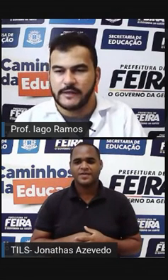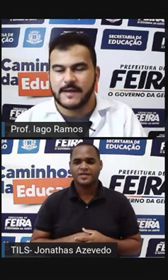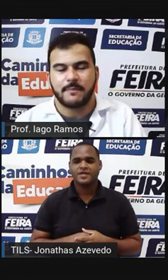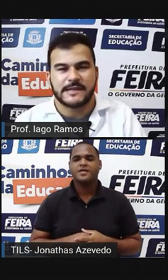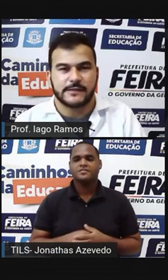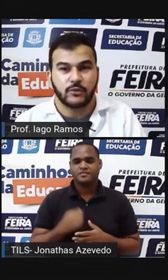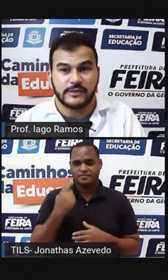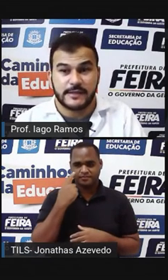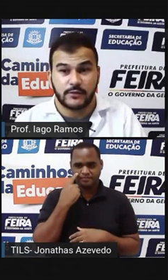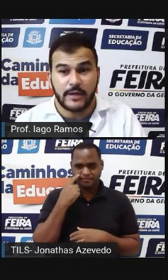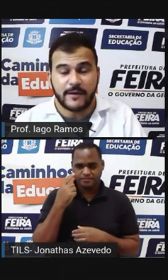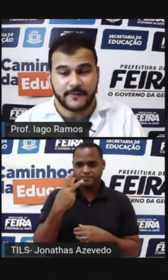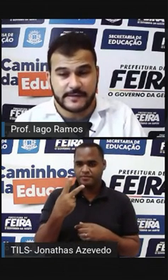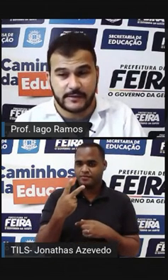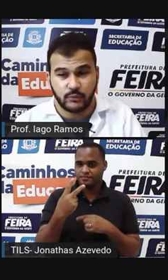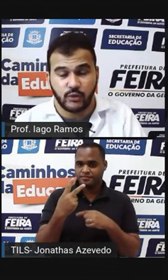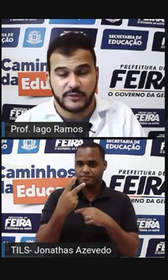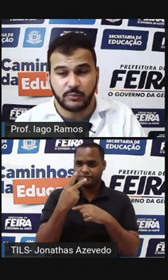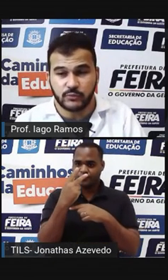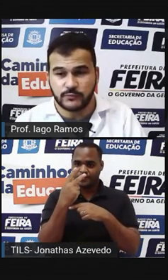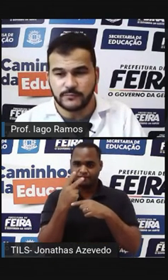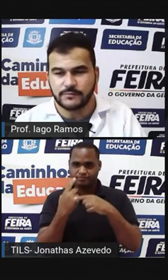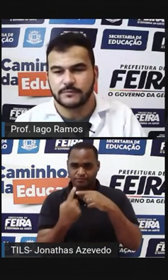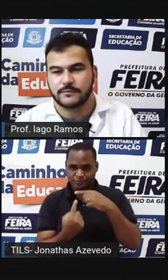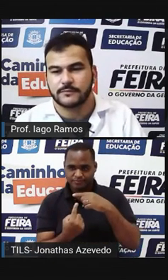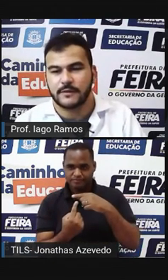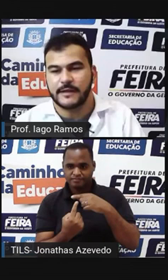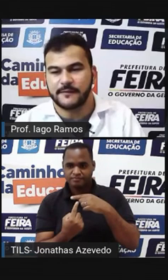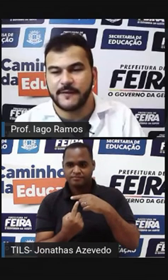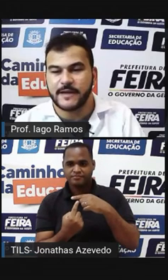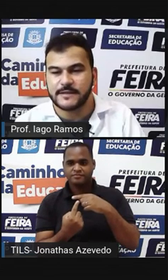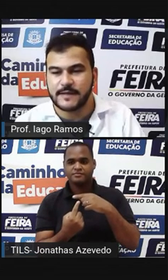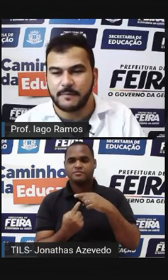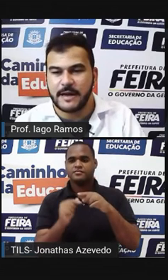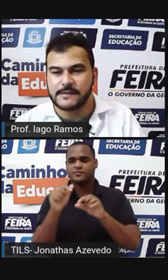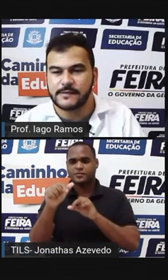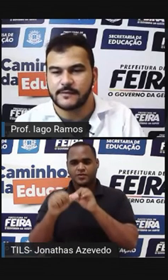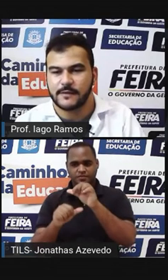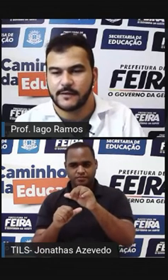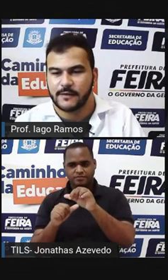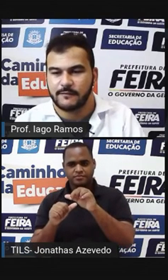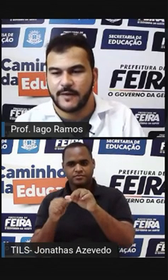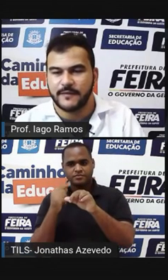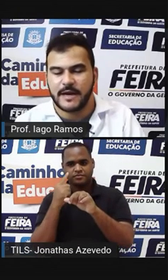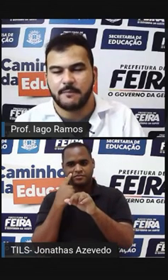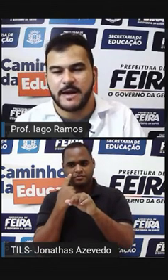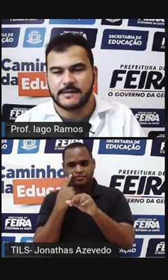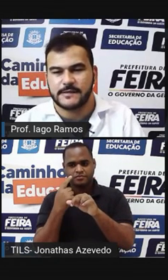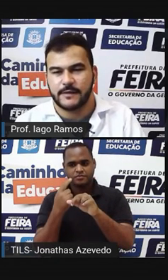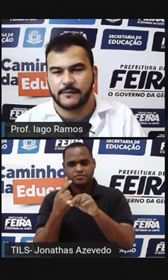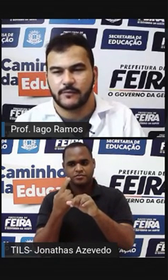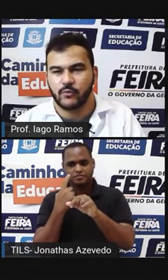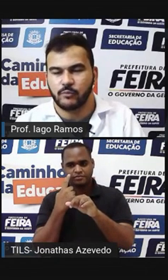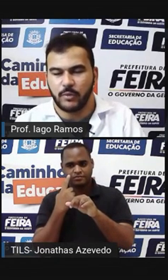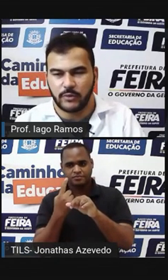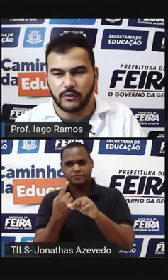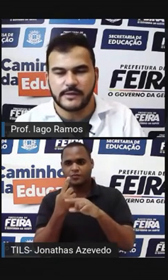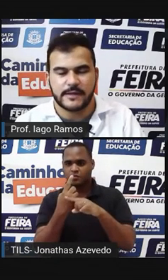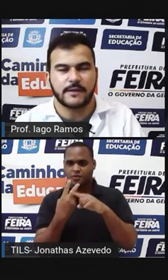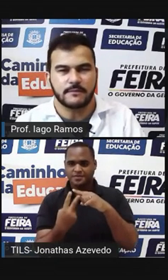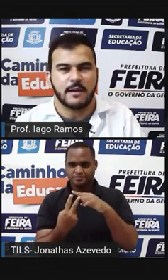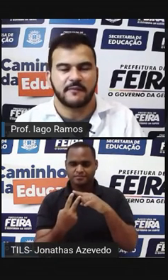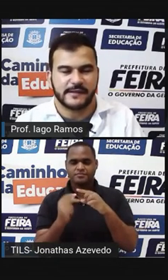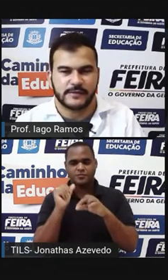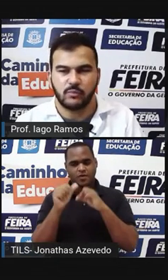2 A base 2 É a fração 2 por 1 Inverte essa base Vai virar a base 1 por